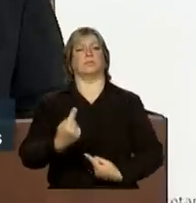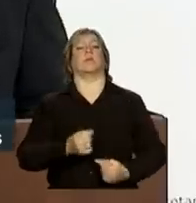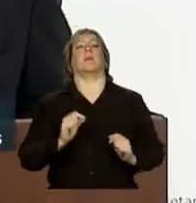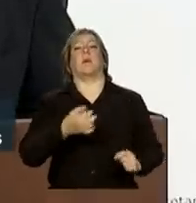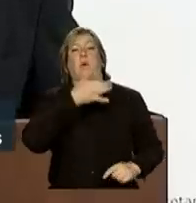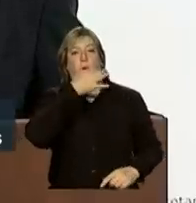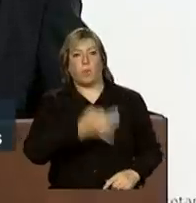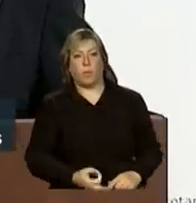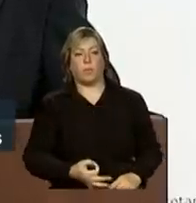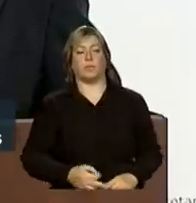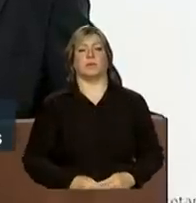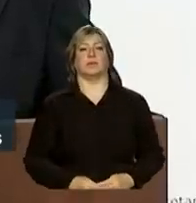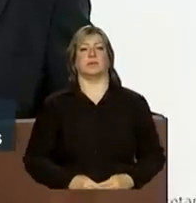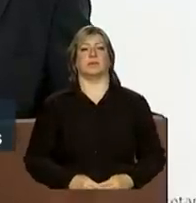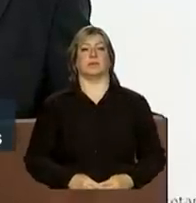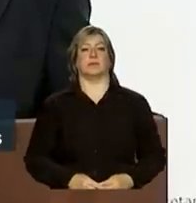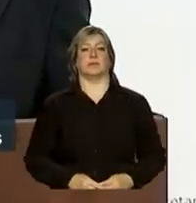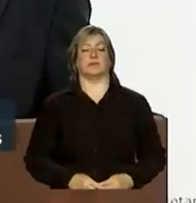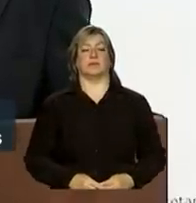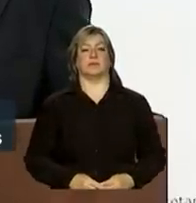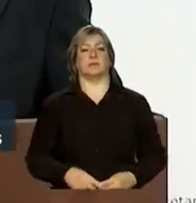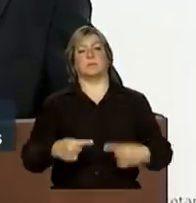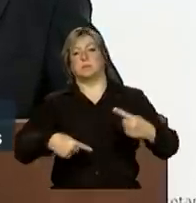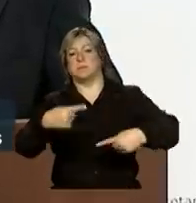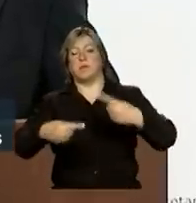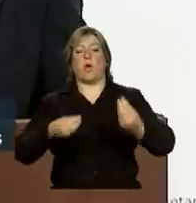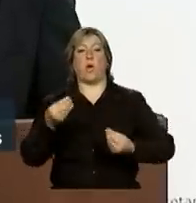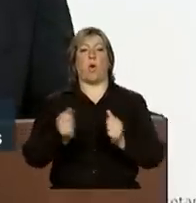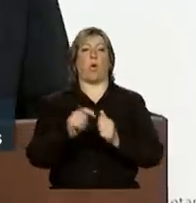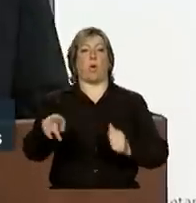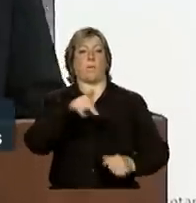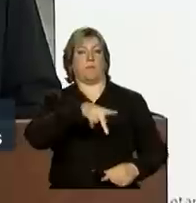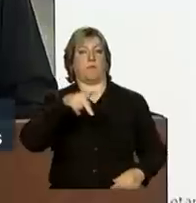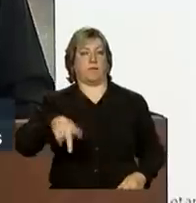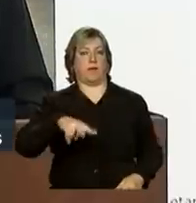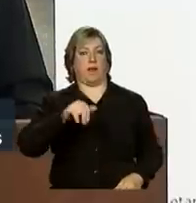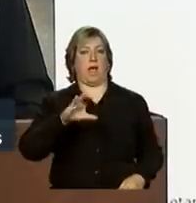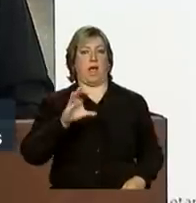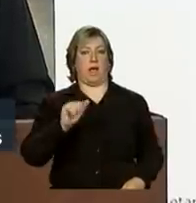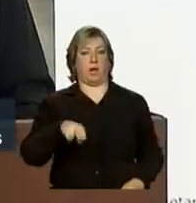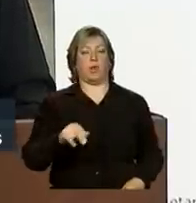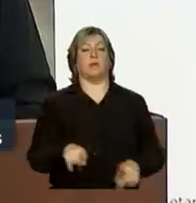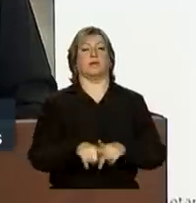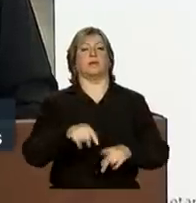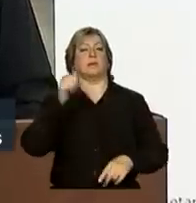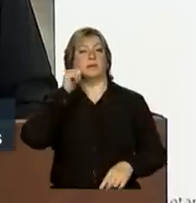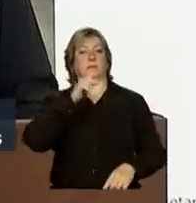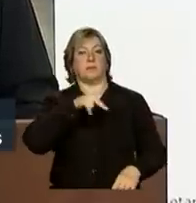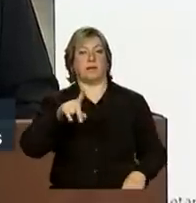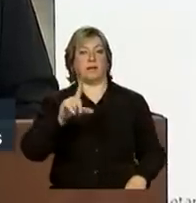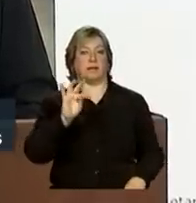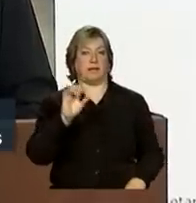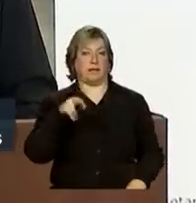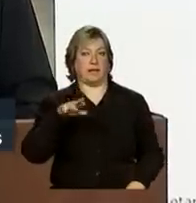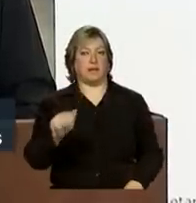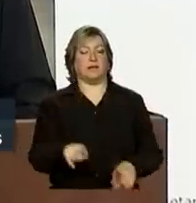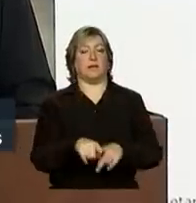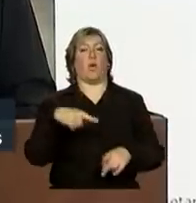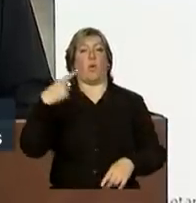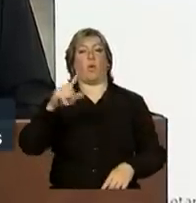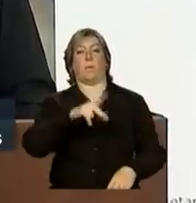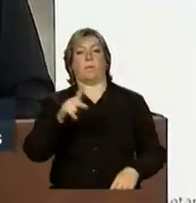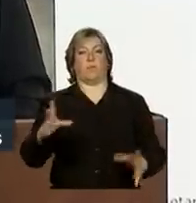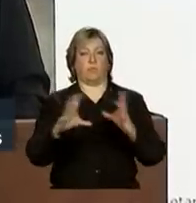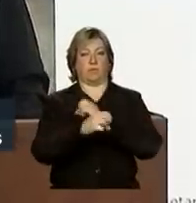com o professor Nakano e o professor Beluso e a professora Tânia Bacelar. E